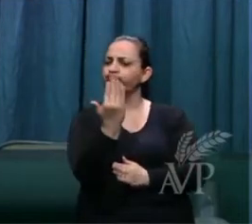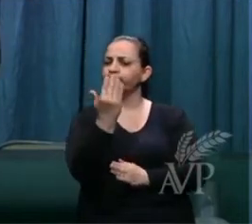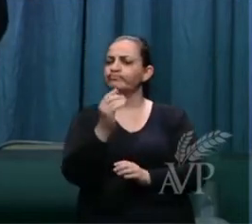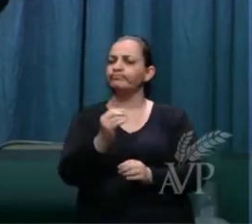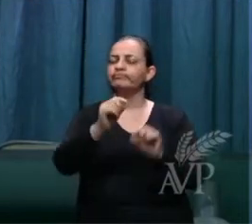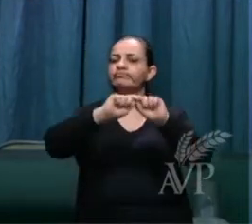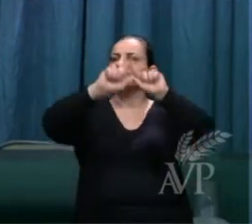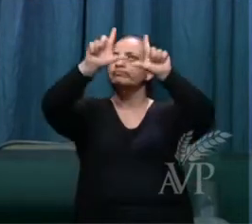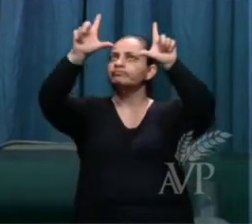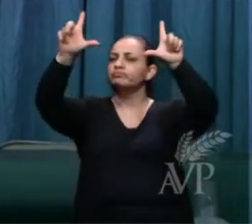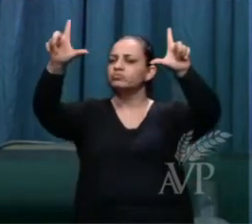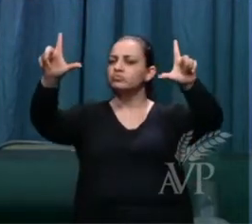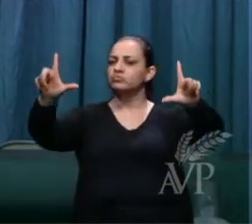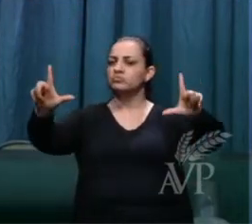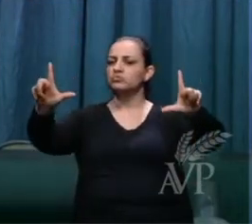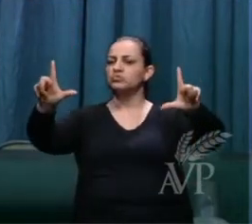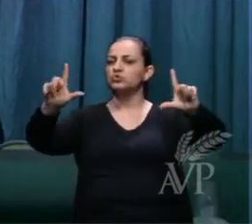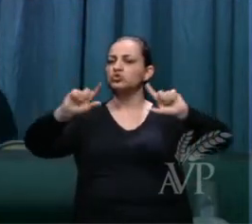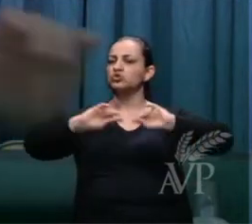diante de todos.